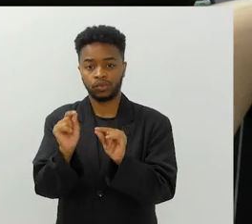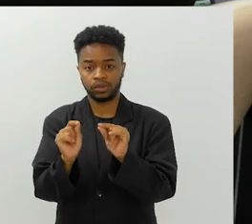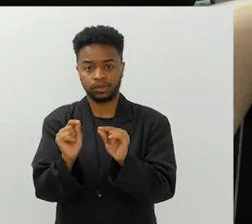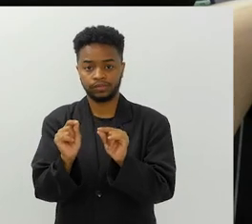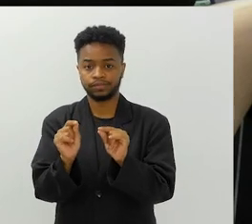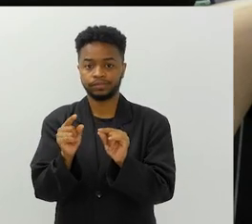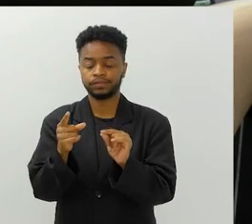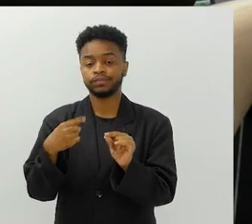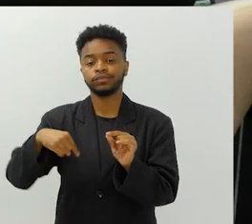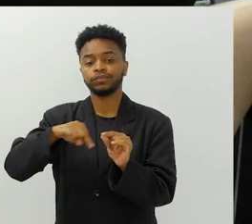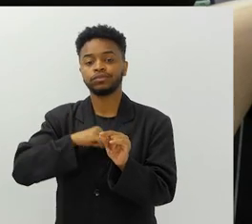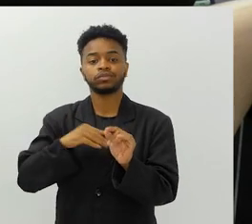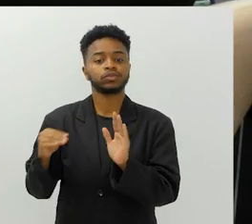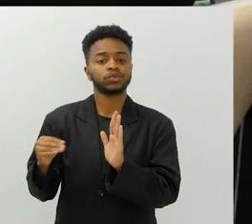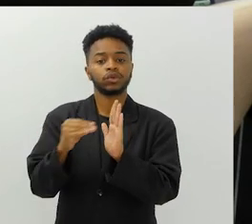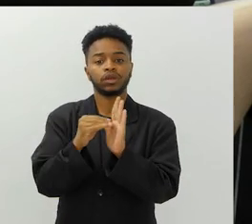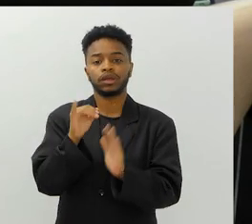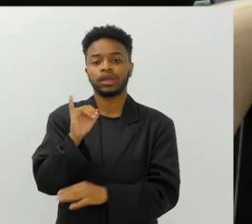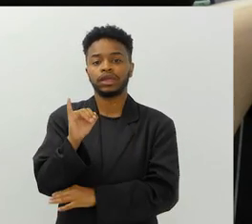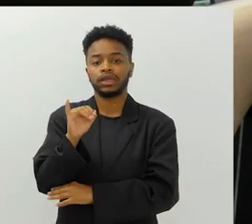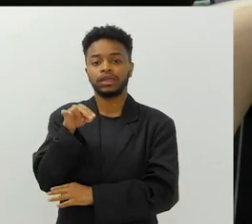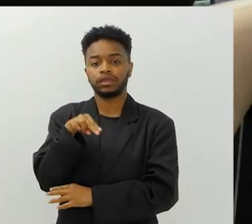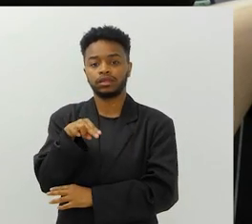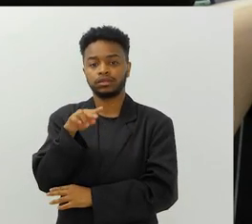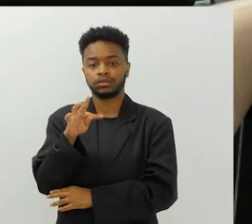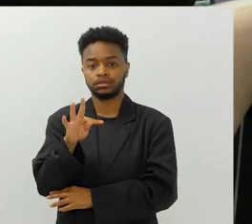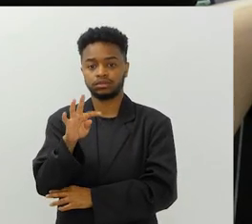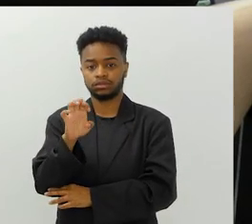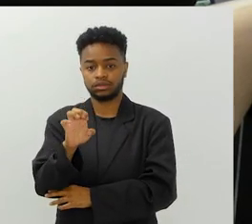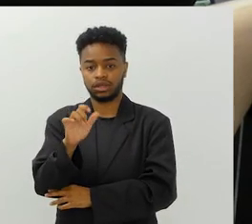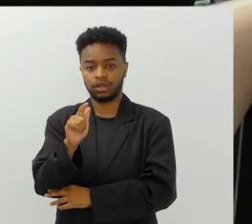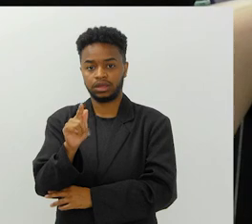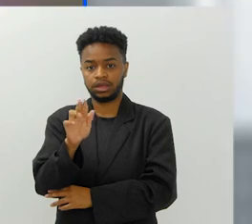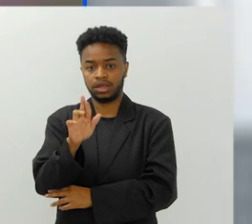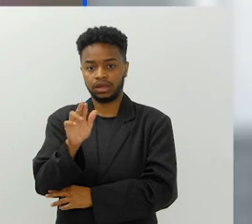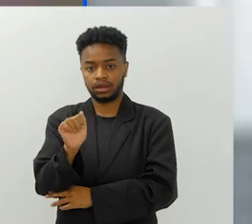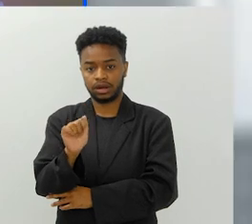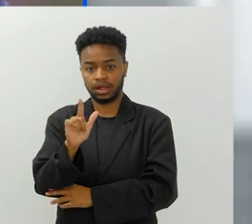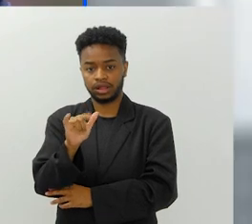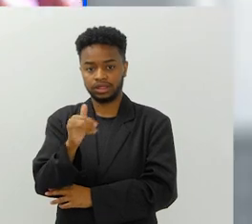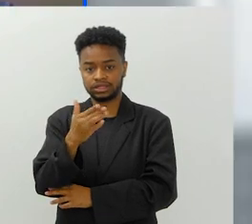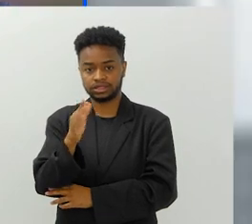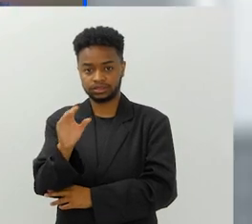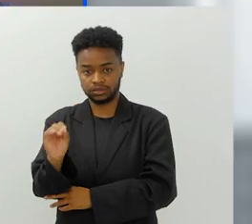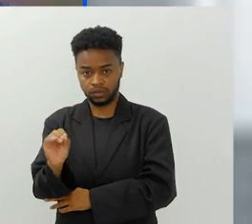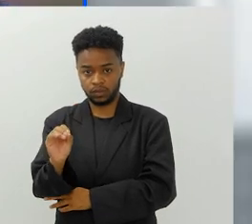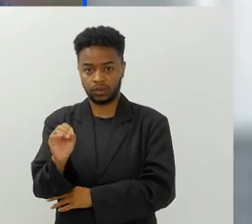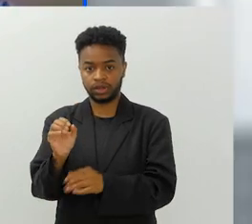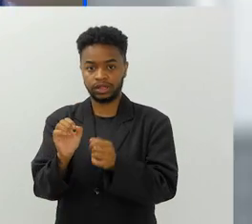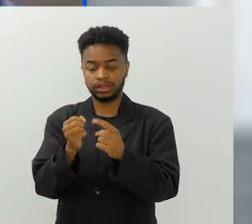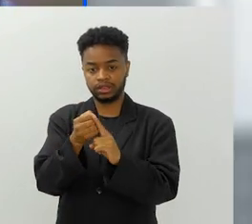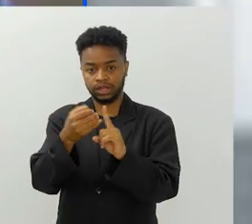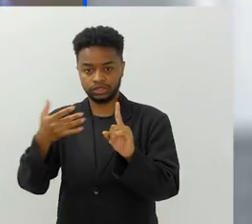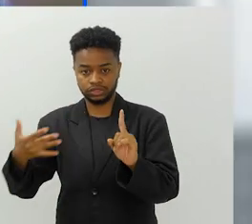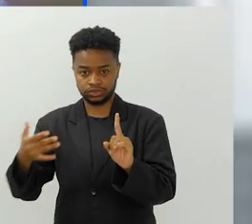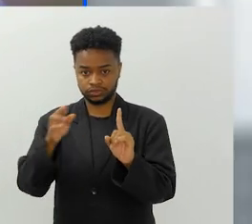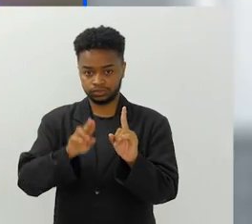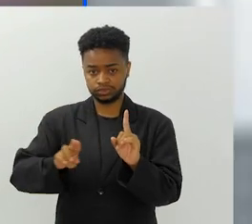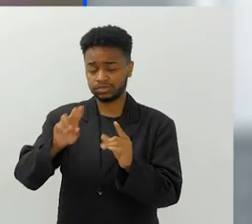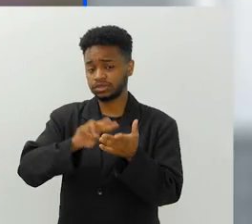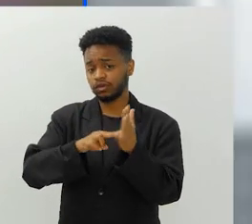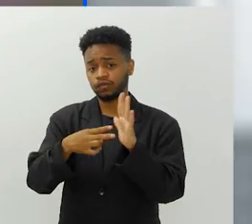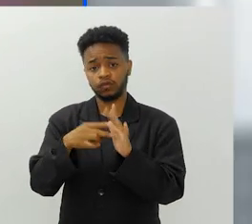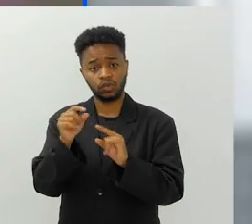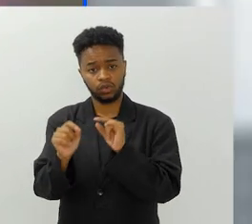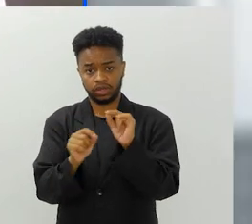é que a gente chama integralização da extensão universitária. O que é a extensão